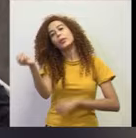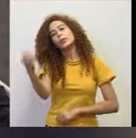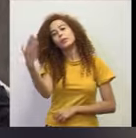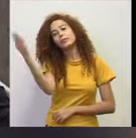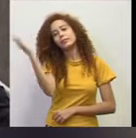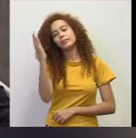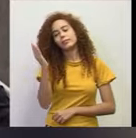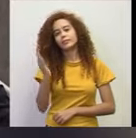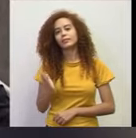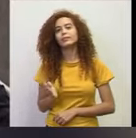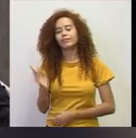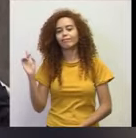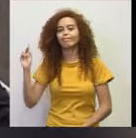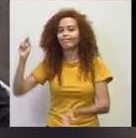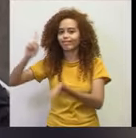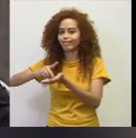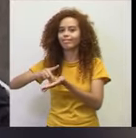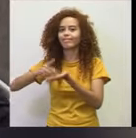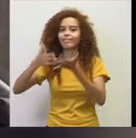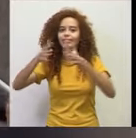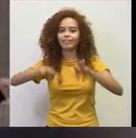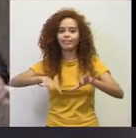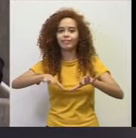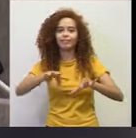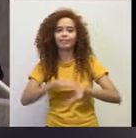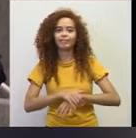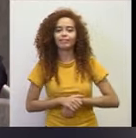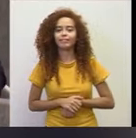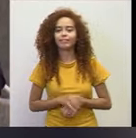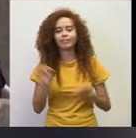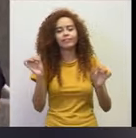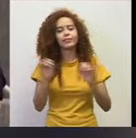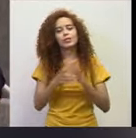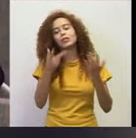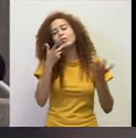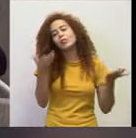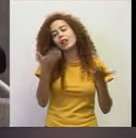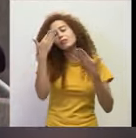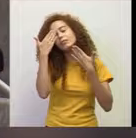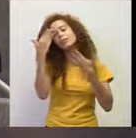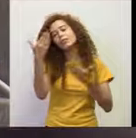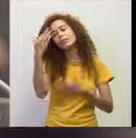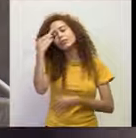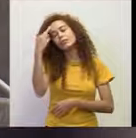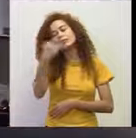Brasil, verdadeiramente inclusivo. É isso que eu tenho para hoje. Muito obrigada, senhor presidente. Obrigado. Obrigada.